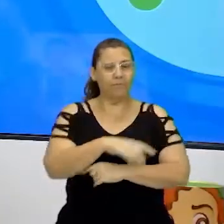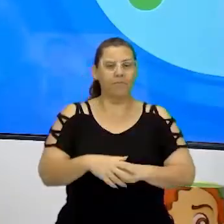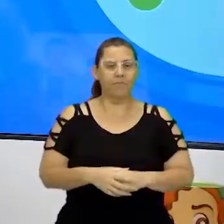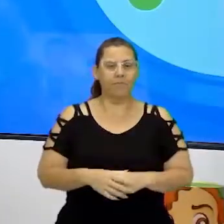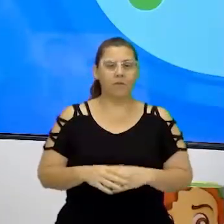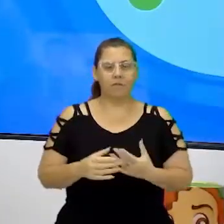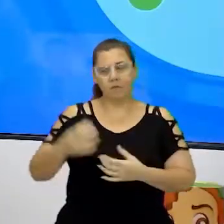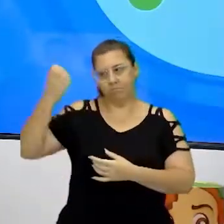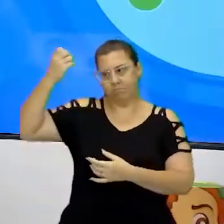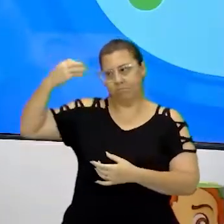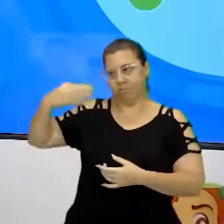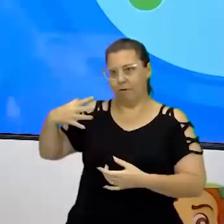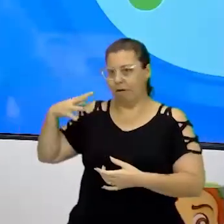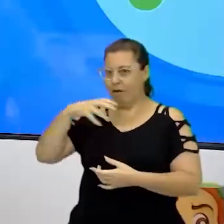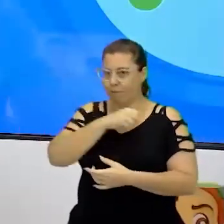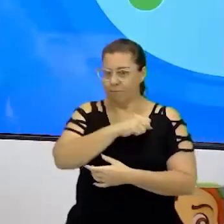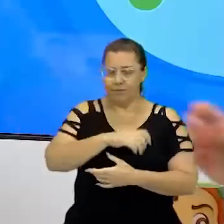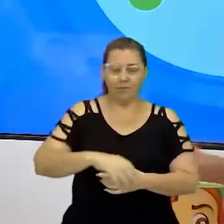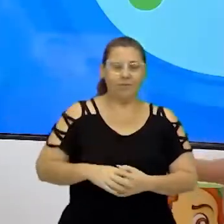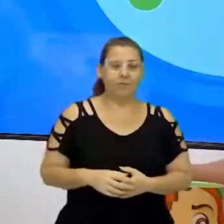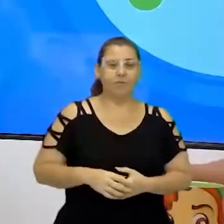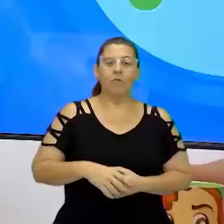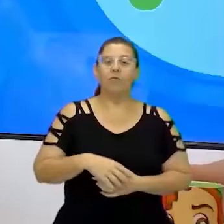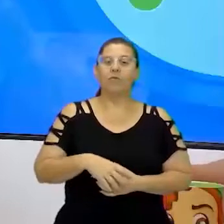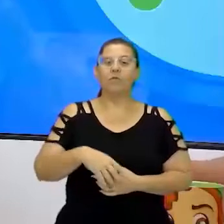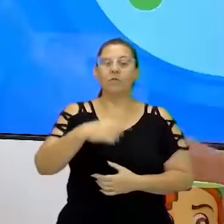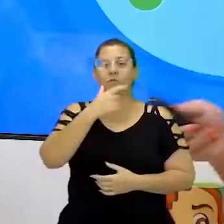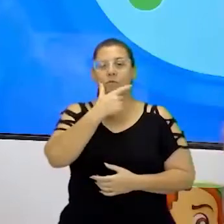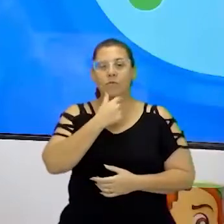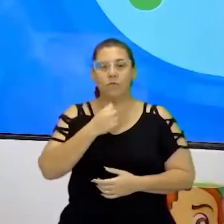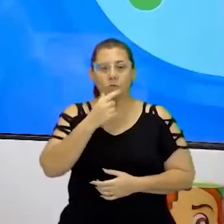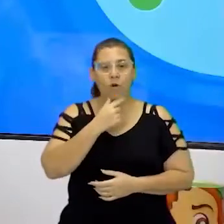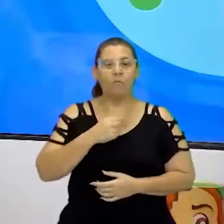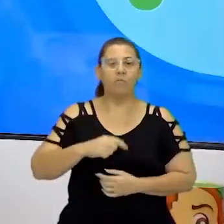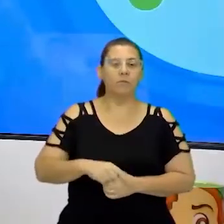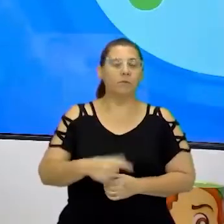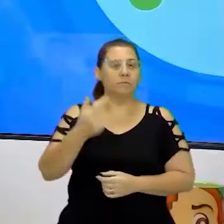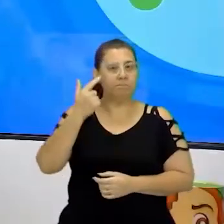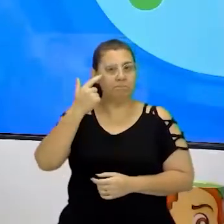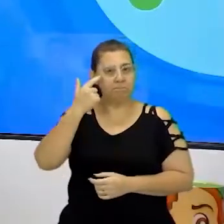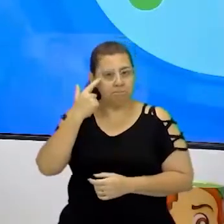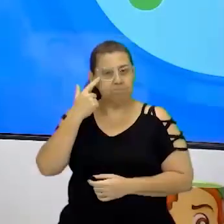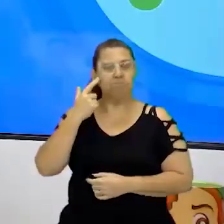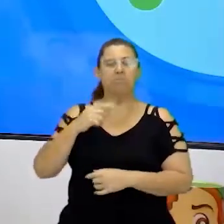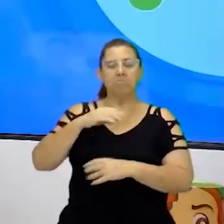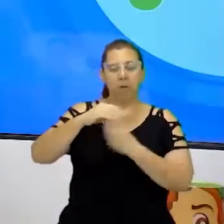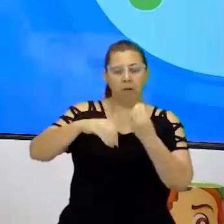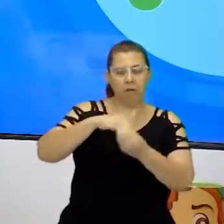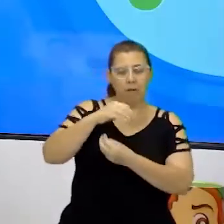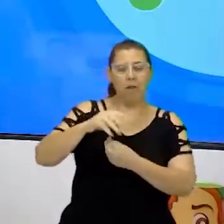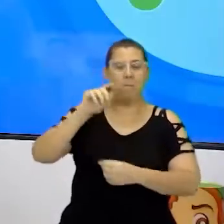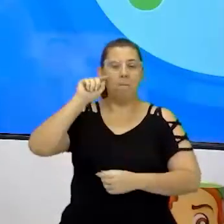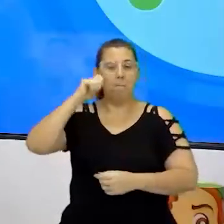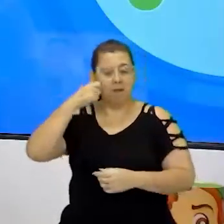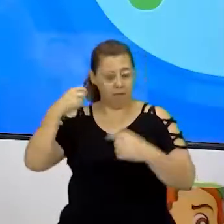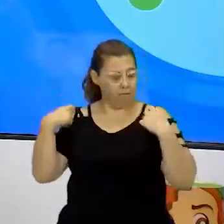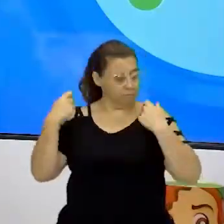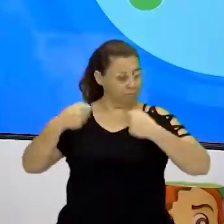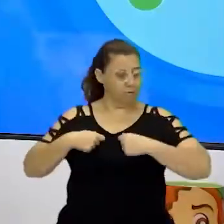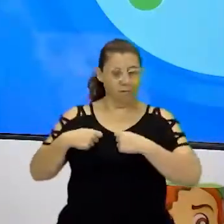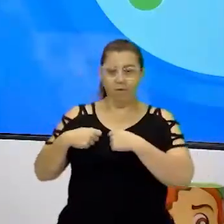fazendo uma autodescrição aqui rapidamente. Eu sou um homem mestiço. Estou com uma camiseta preta e uma outra camiseta